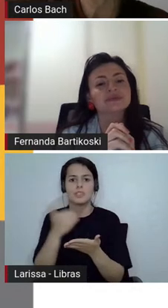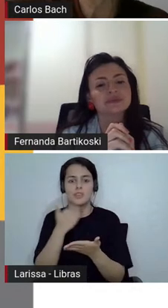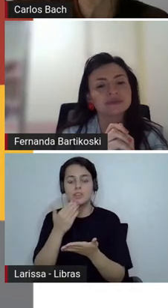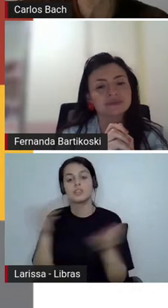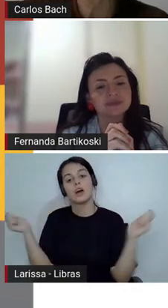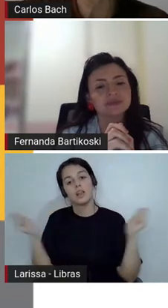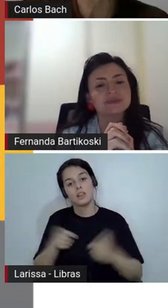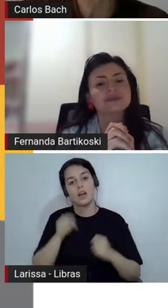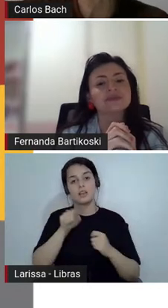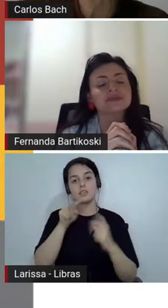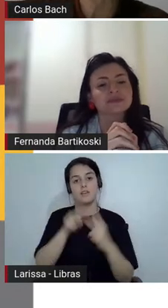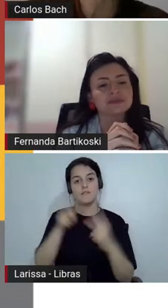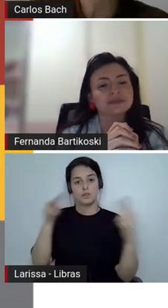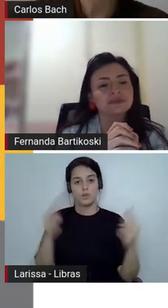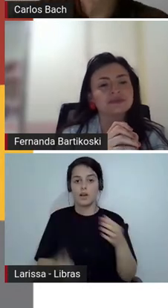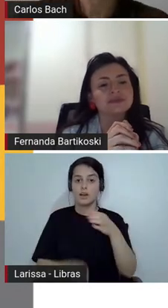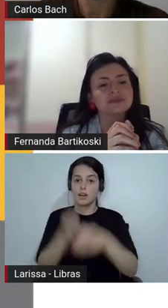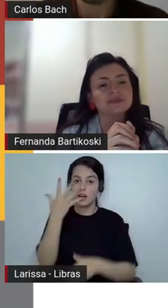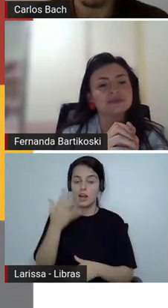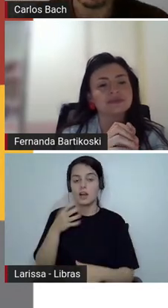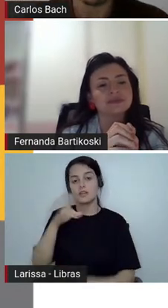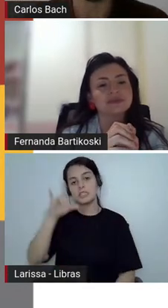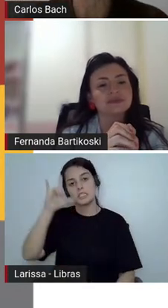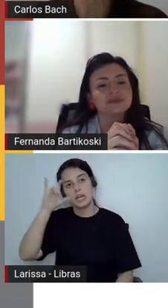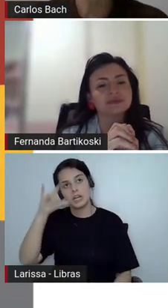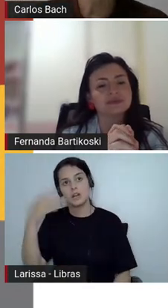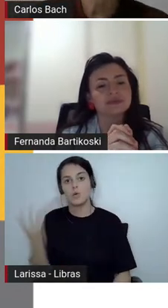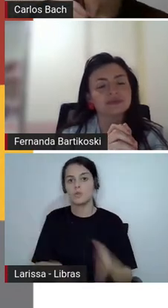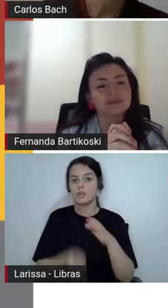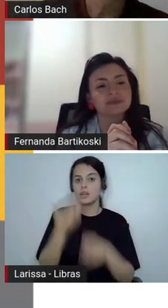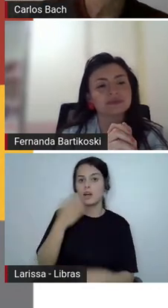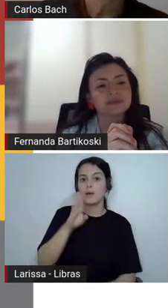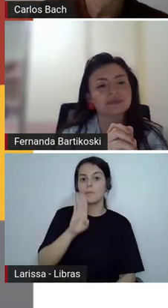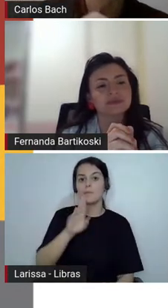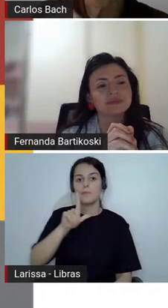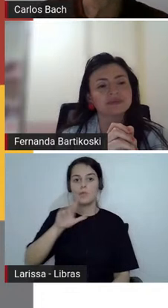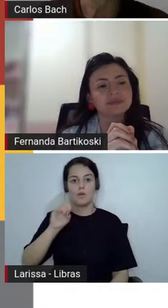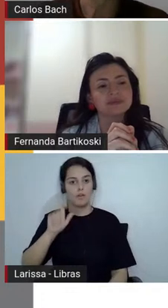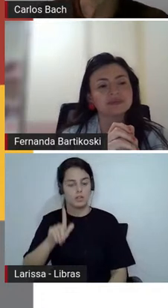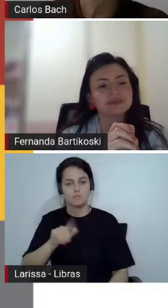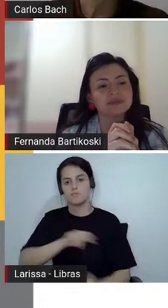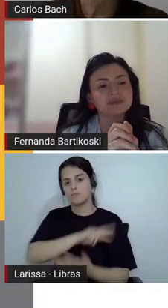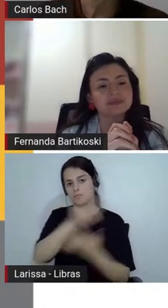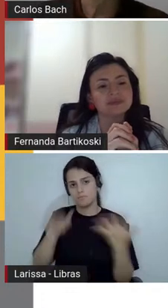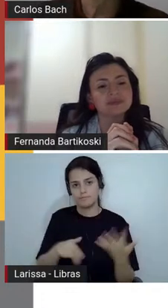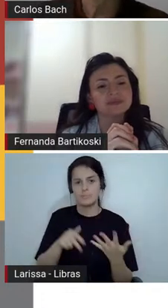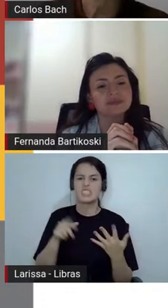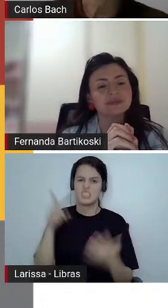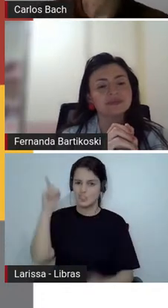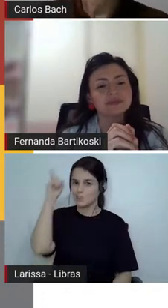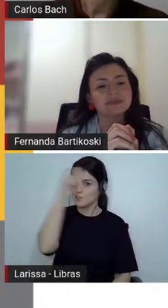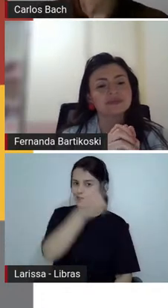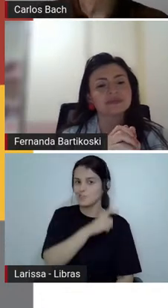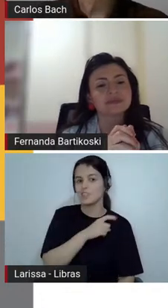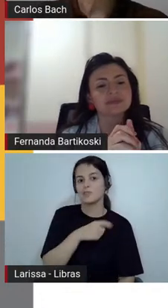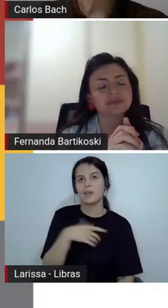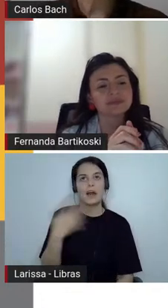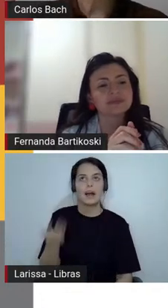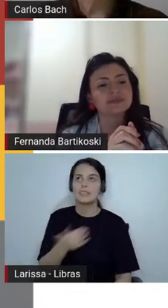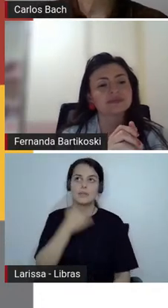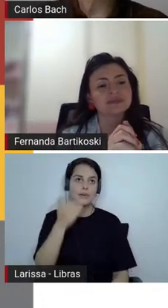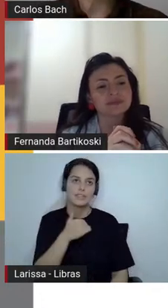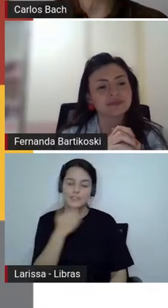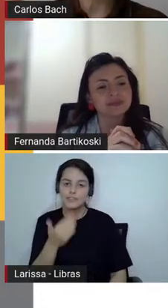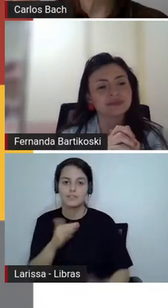virtual através do instagram de um blog é complicado também não tenho Carlos não tenho Fernando isso na minha escola então a gente